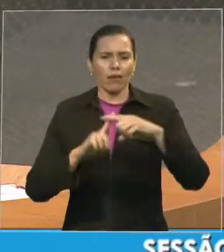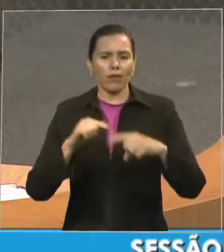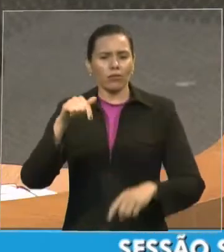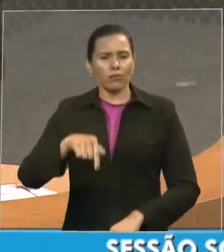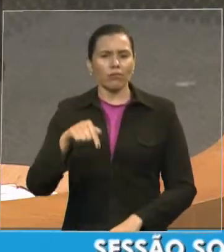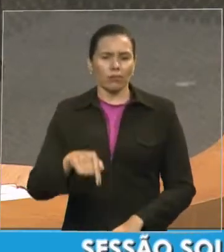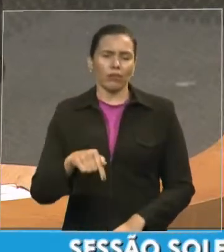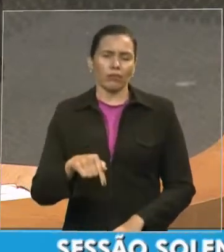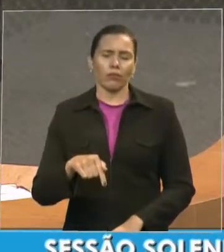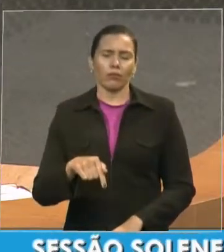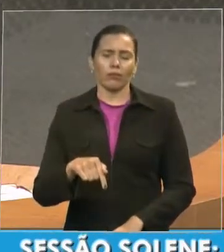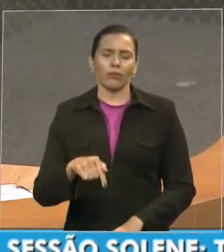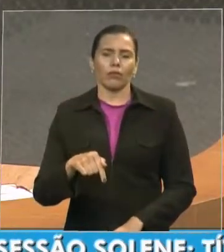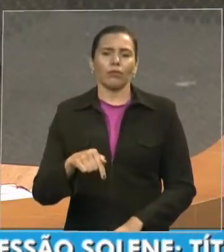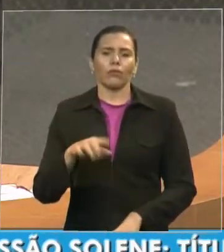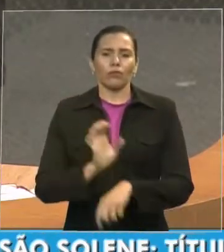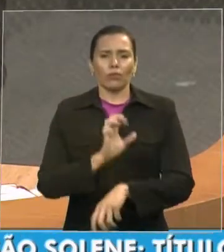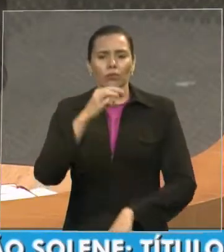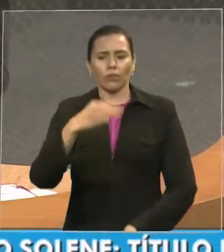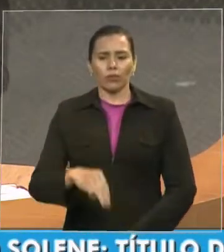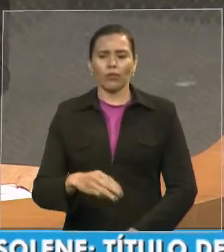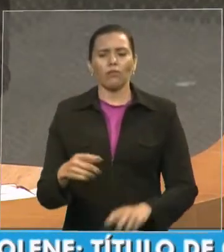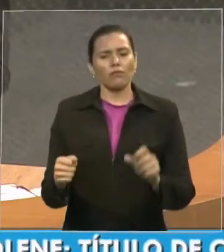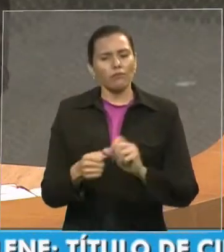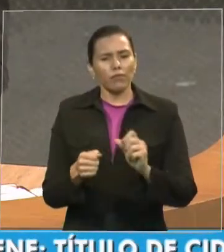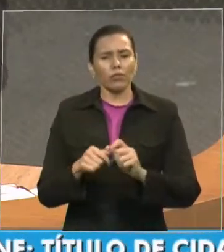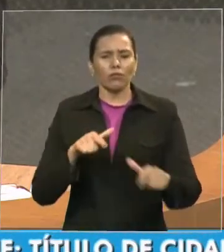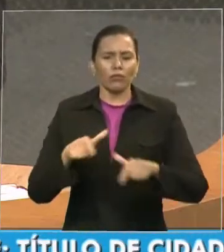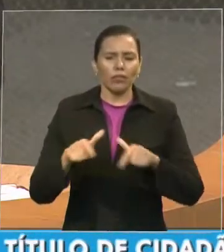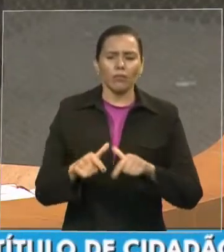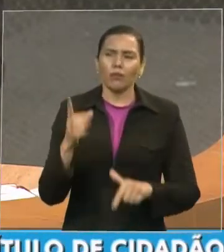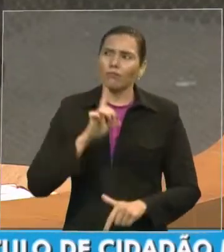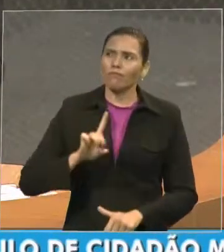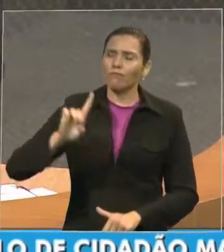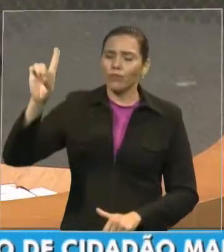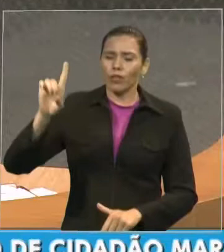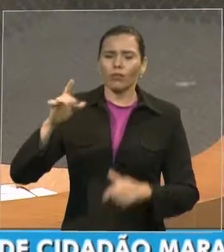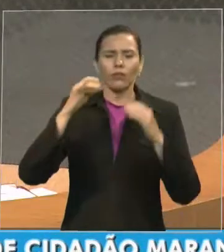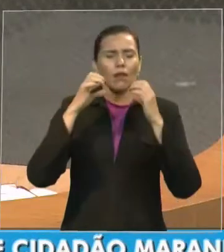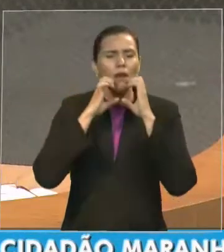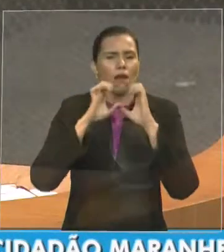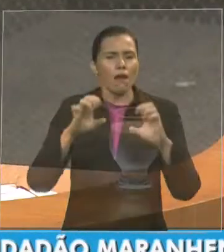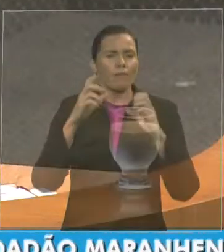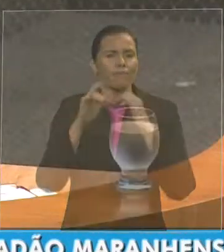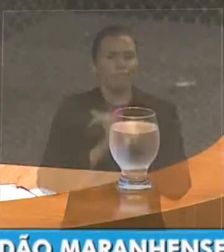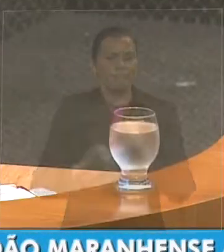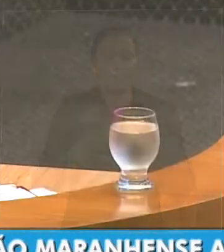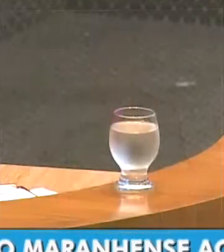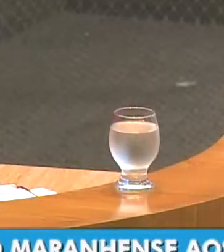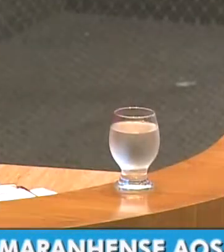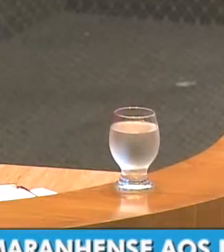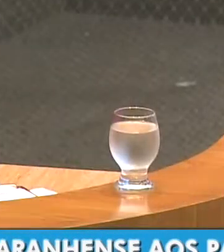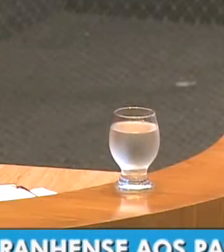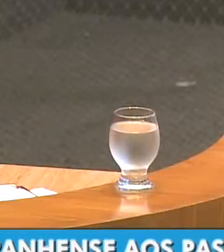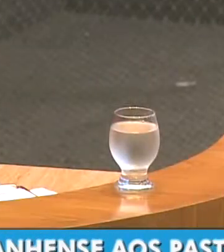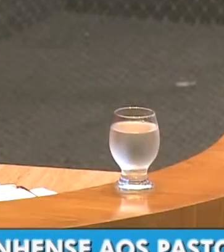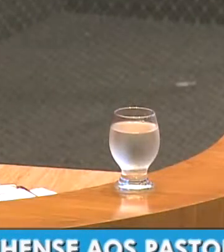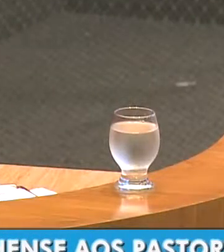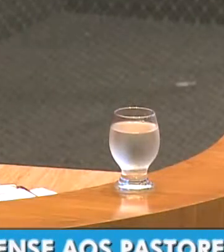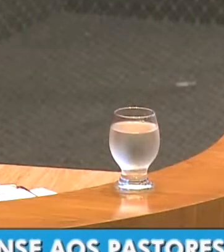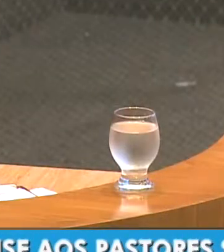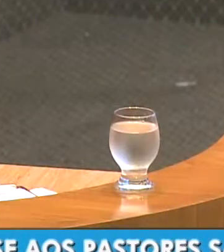continuar fazendo a obra do Senhor. Tanto na evangelização, tanto no social. Conte conosco, irmãos.